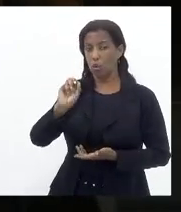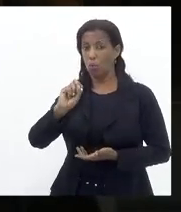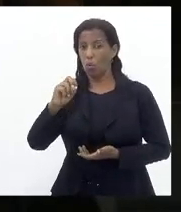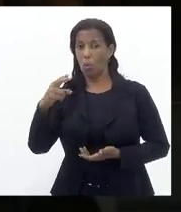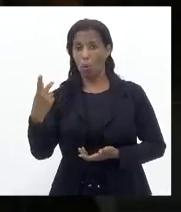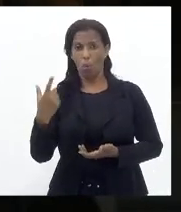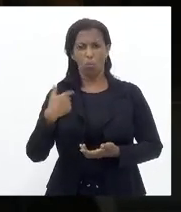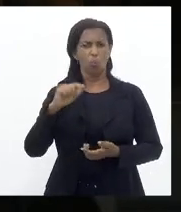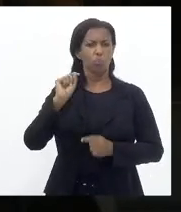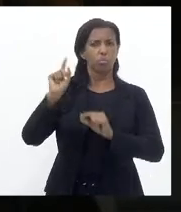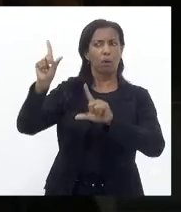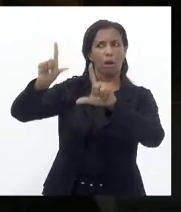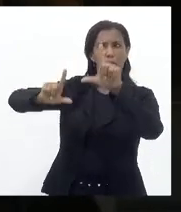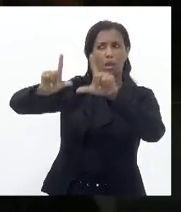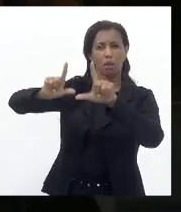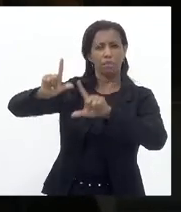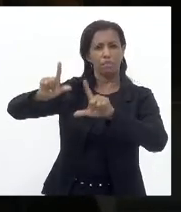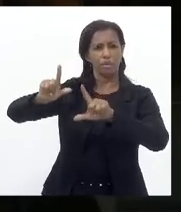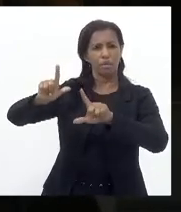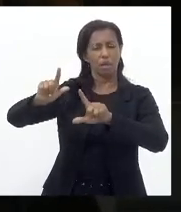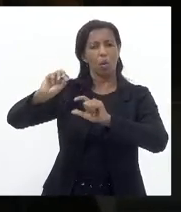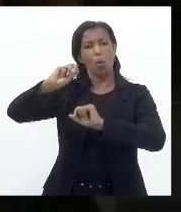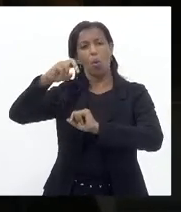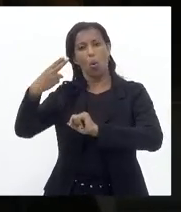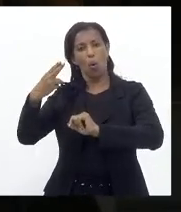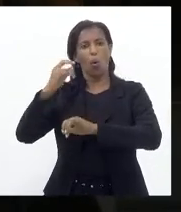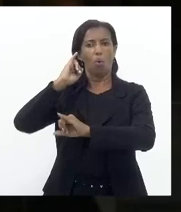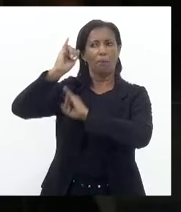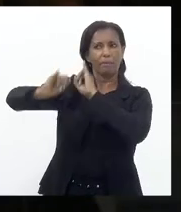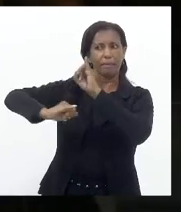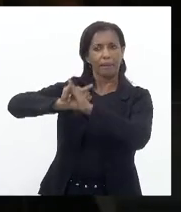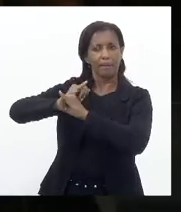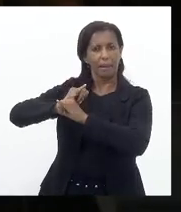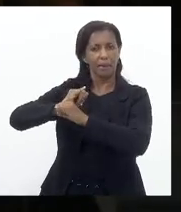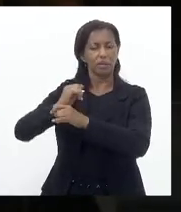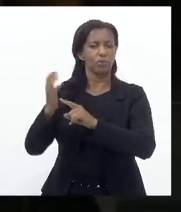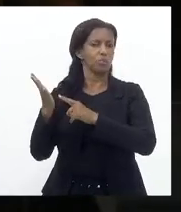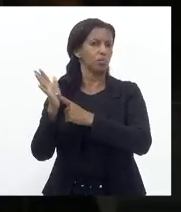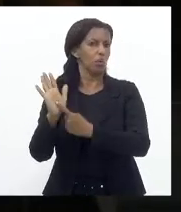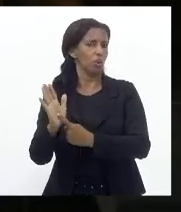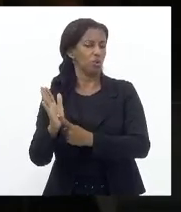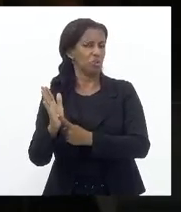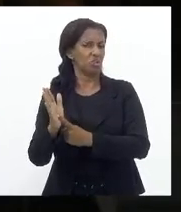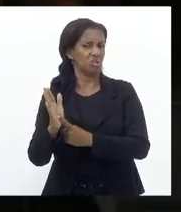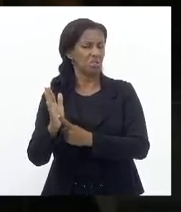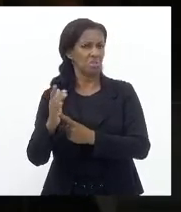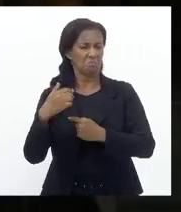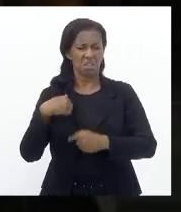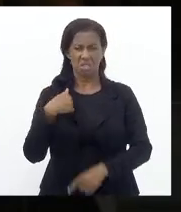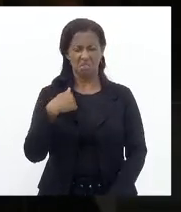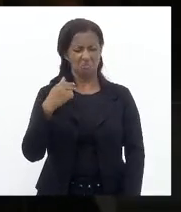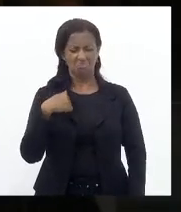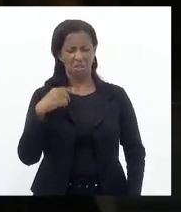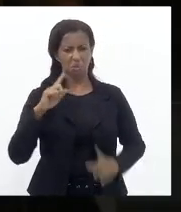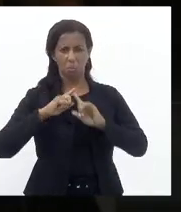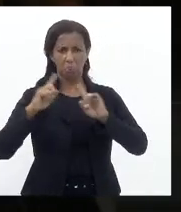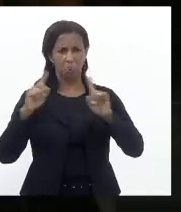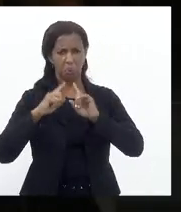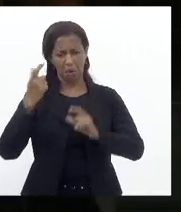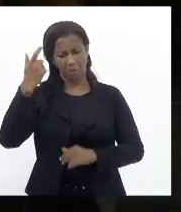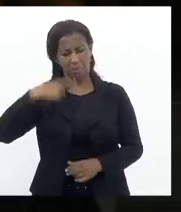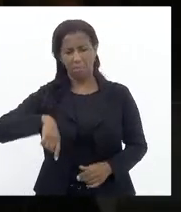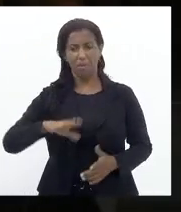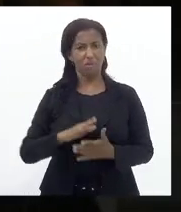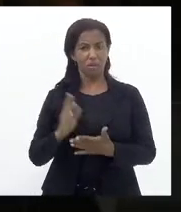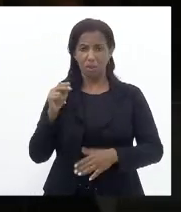extrema imprensa Da qual Eu fui vítima Como sempre Mas não me faço aqui Nenhum mimimi Não é o meu perfil